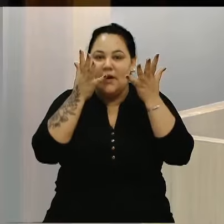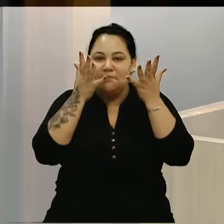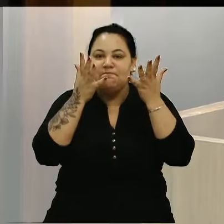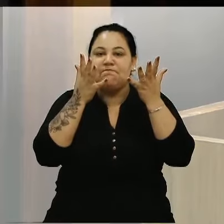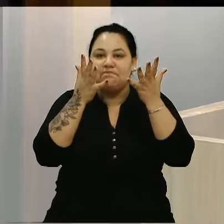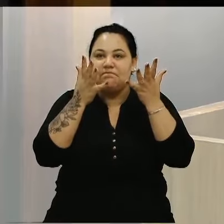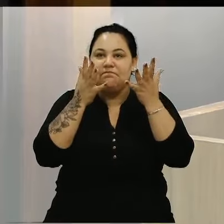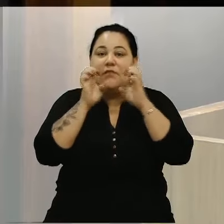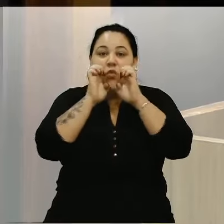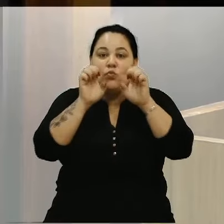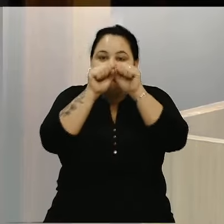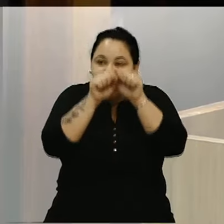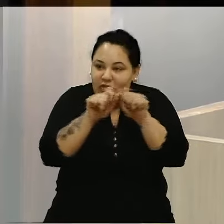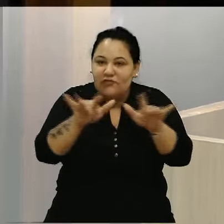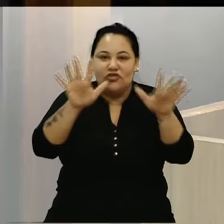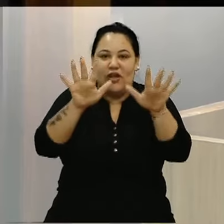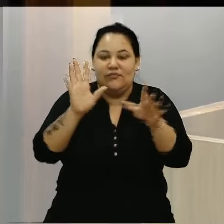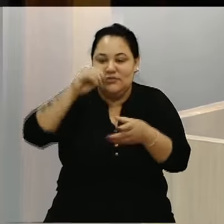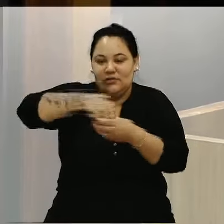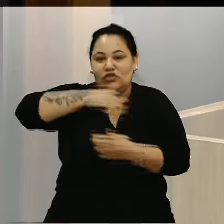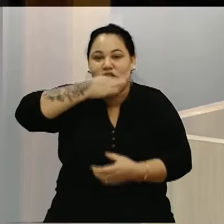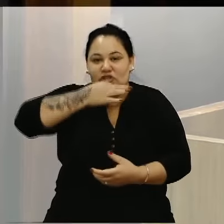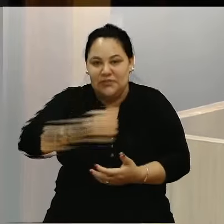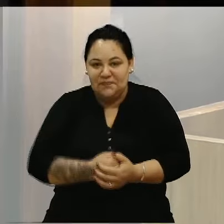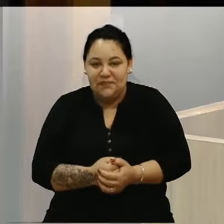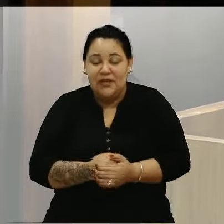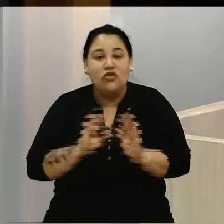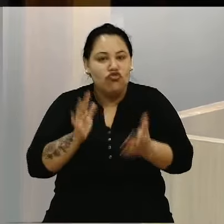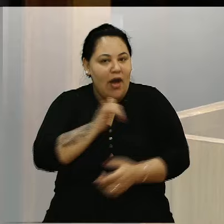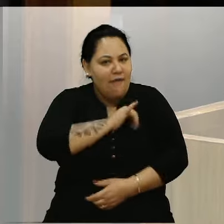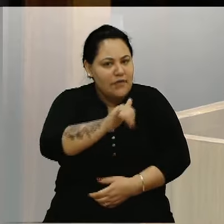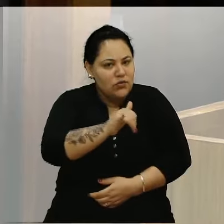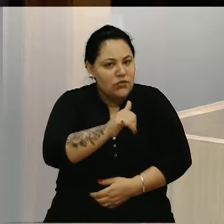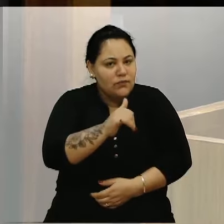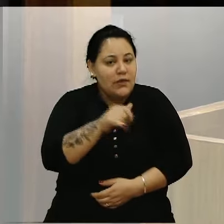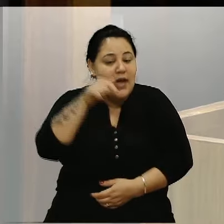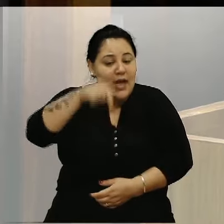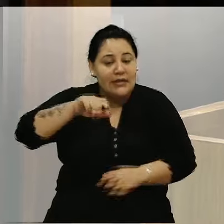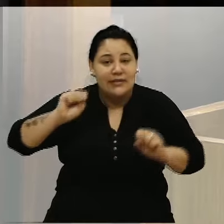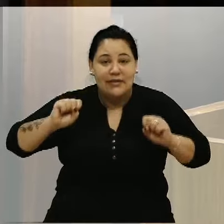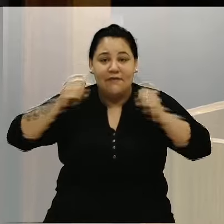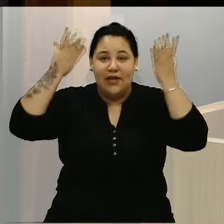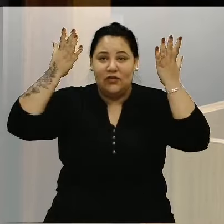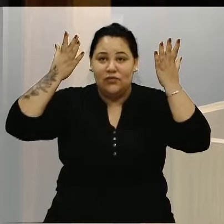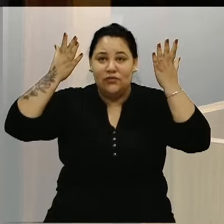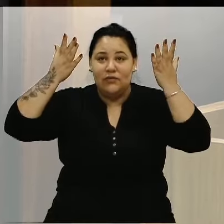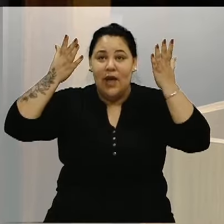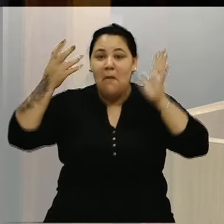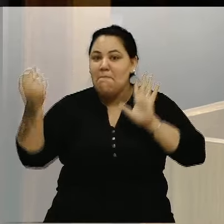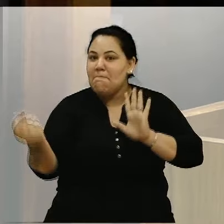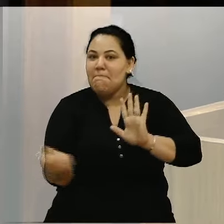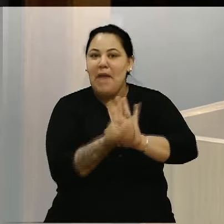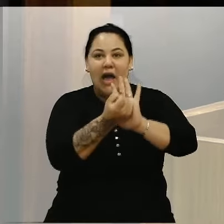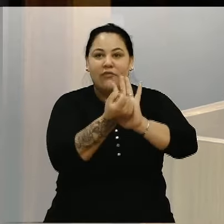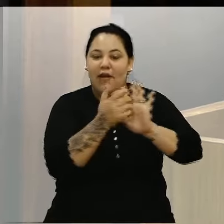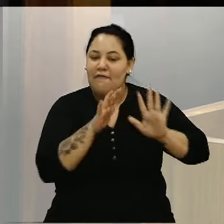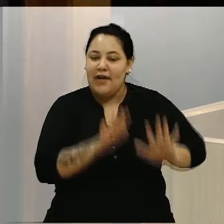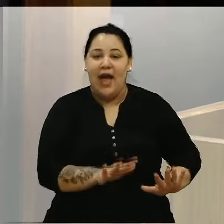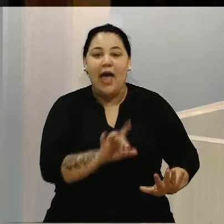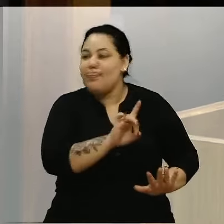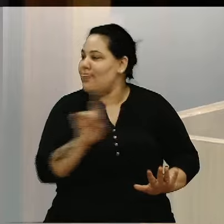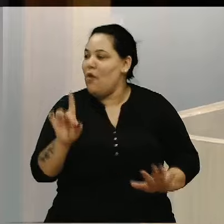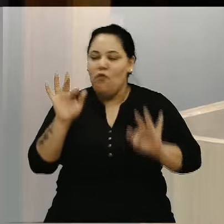Evangelho Na nossa cidade E já aviso Esse evento Ele veio para ficar Ele não vai acabar